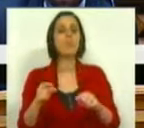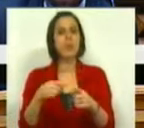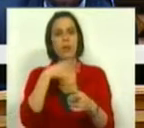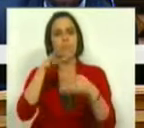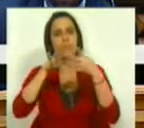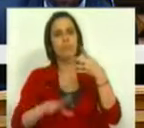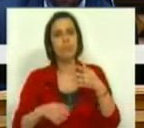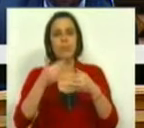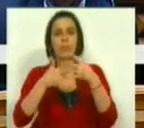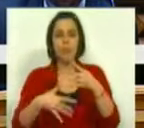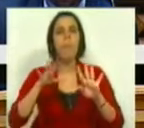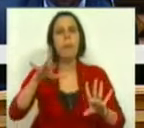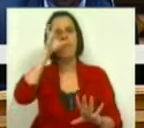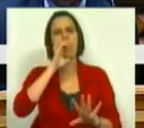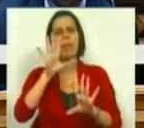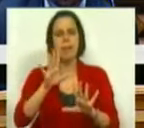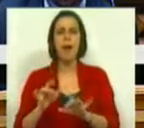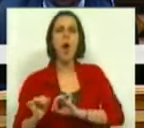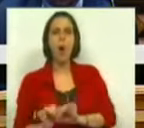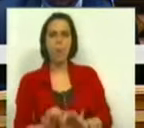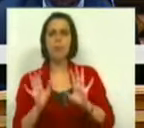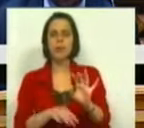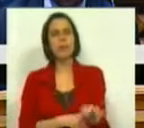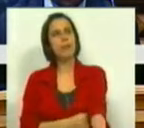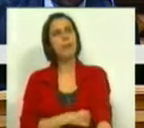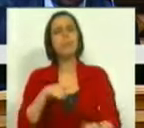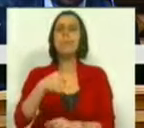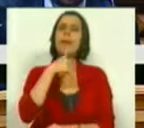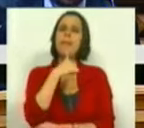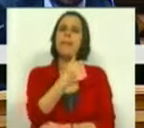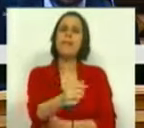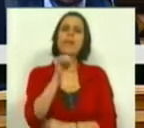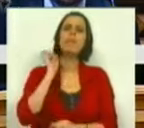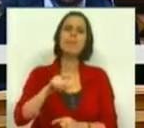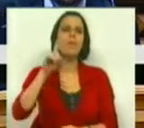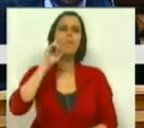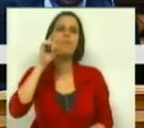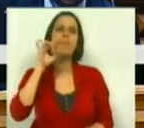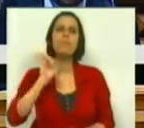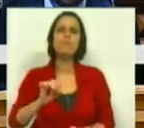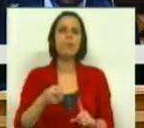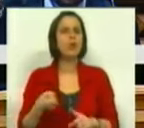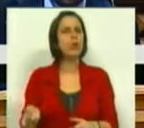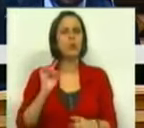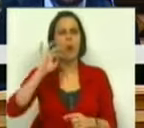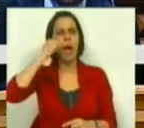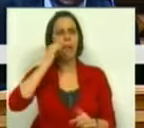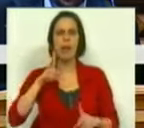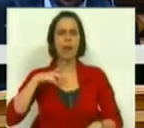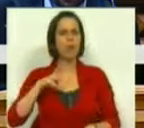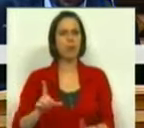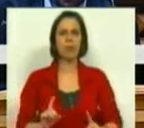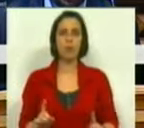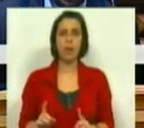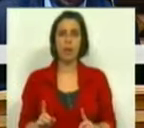sustenta. Mas também convém lembrar à oposição que esta medida é uma medida que visa proteger e não atacar os